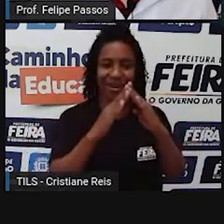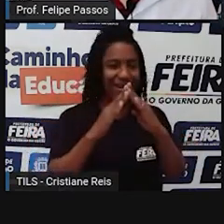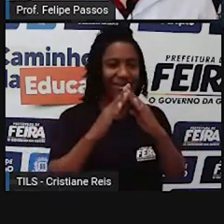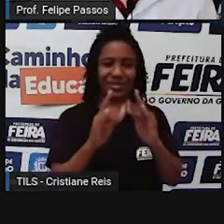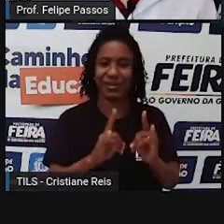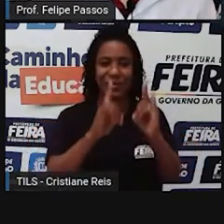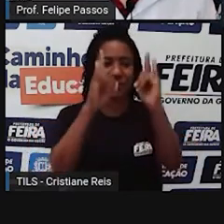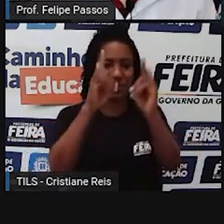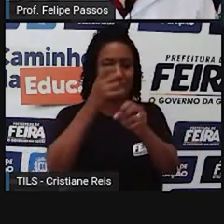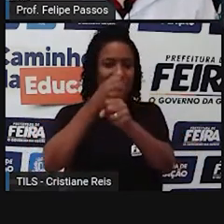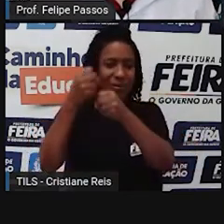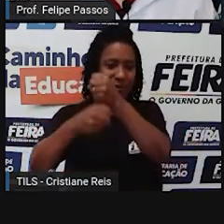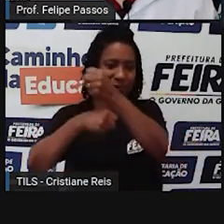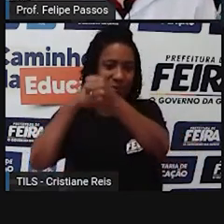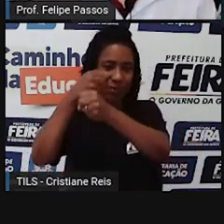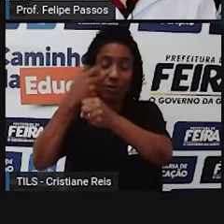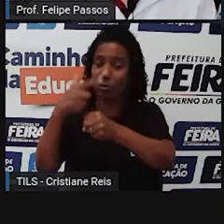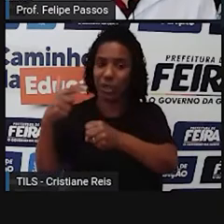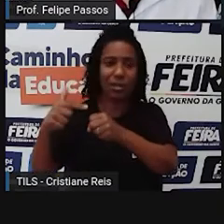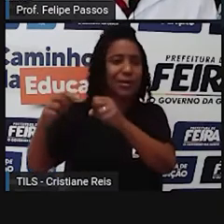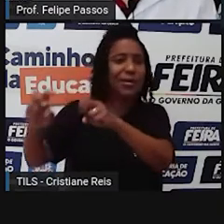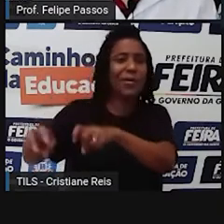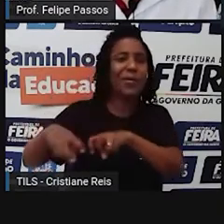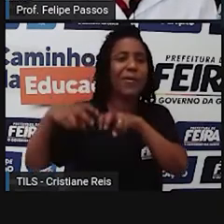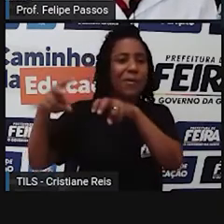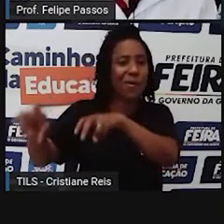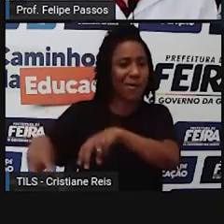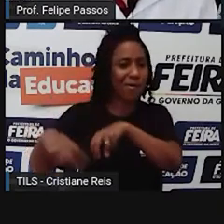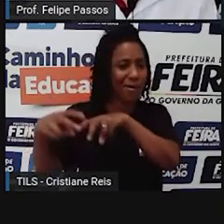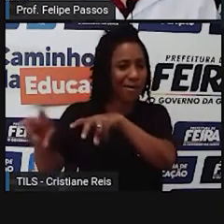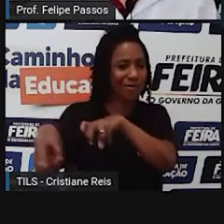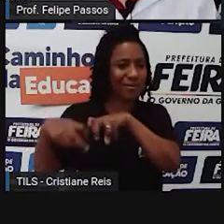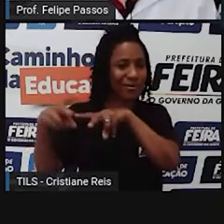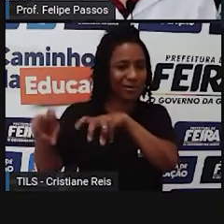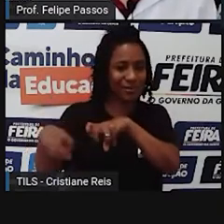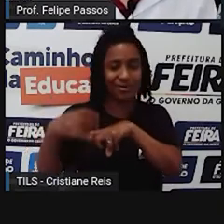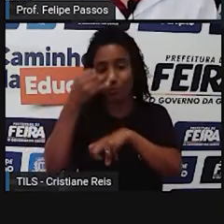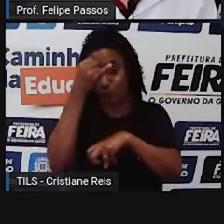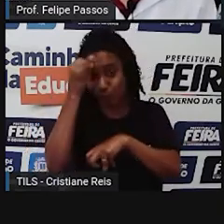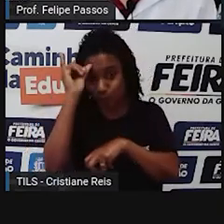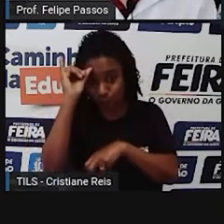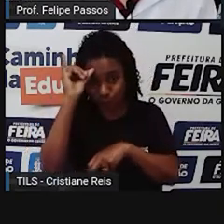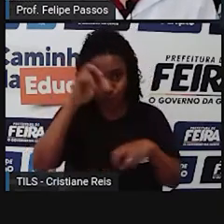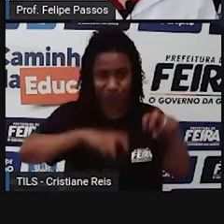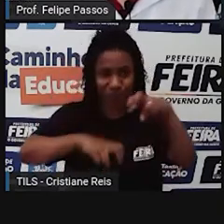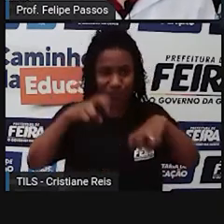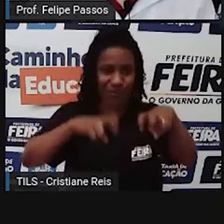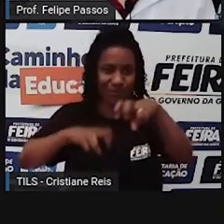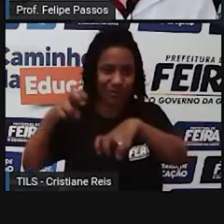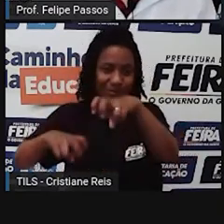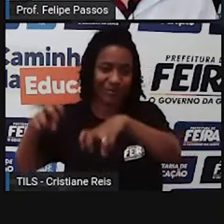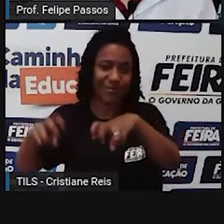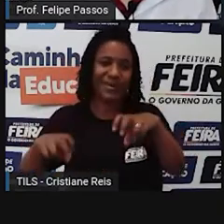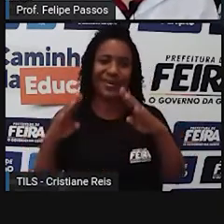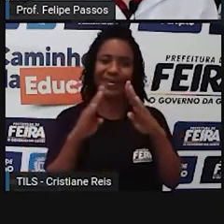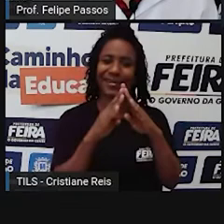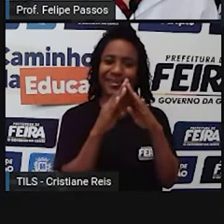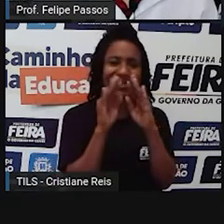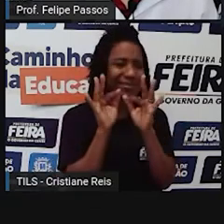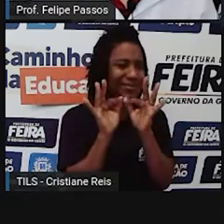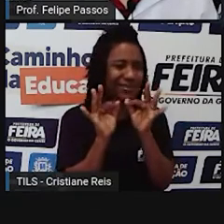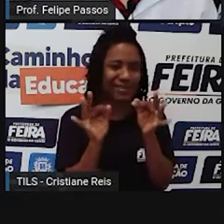indústrias. Então, assim, um ambiente rural é um ambiente mais voltado à agropecuária, né? A uma vida mais simples.